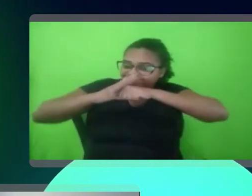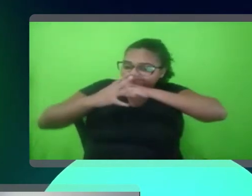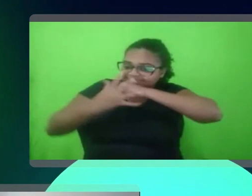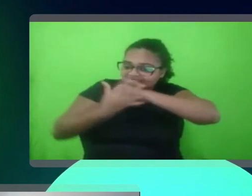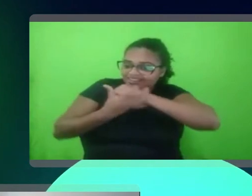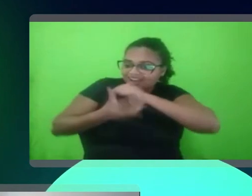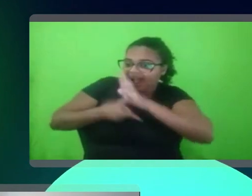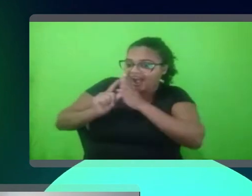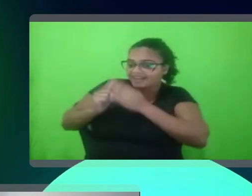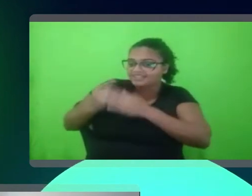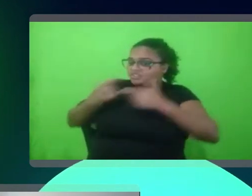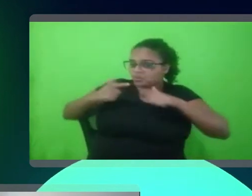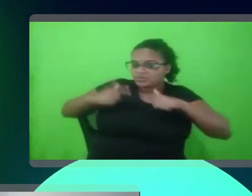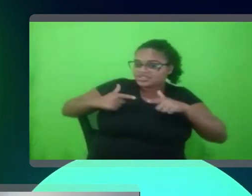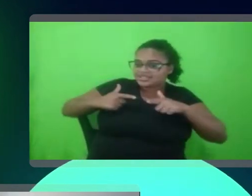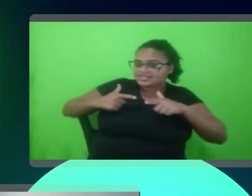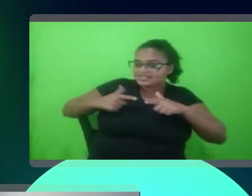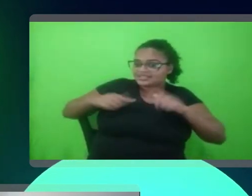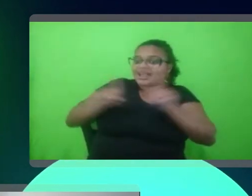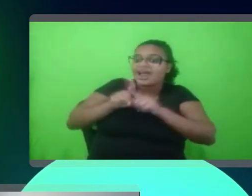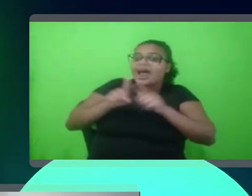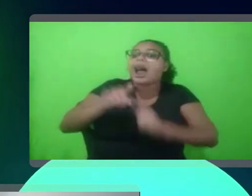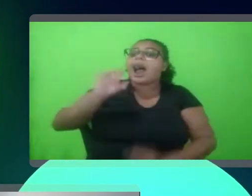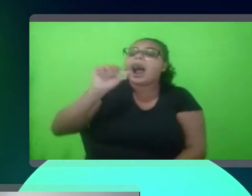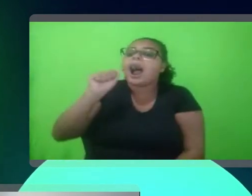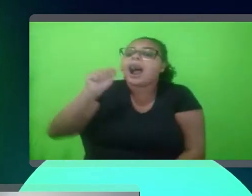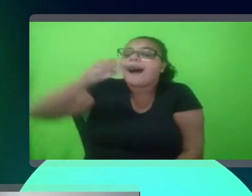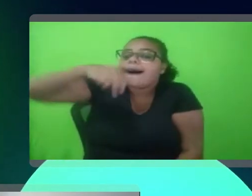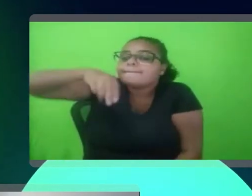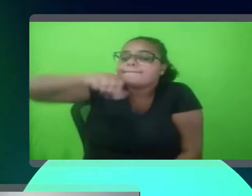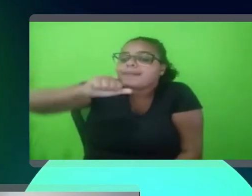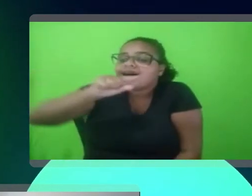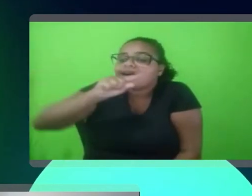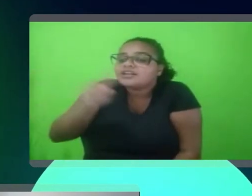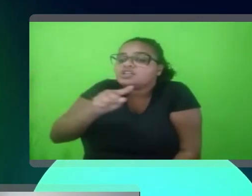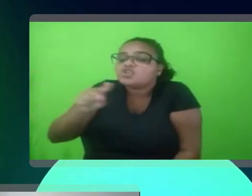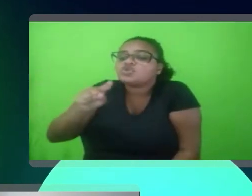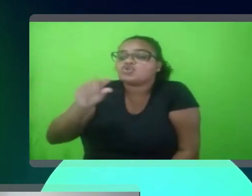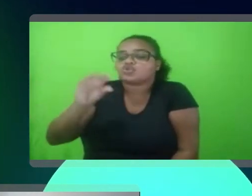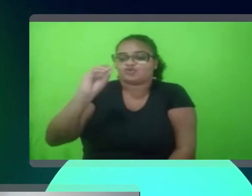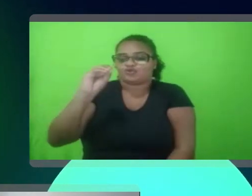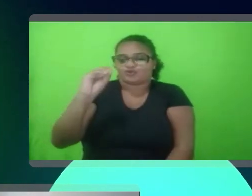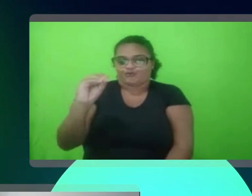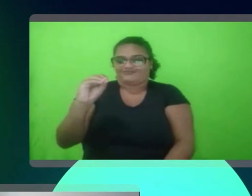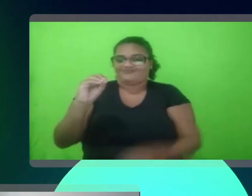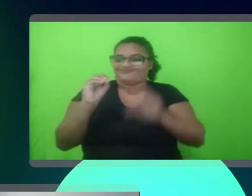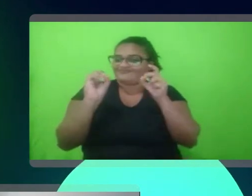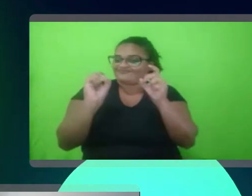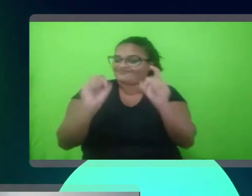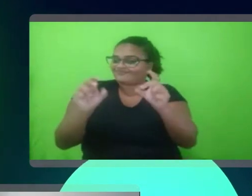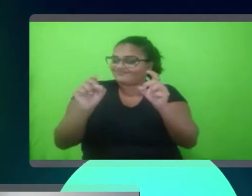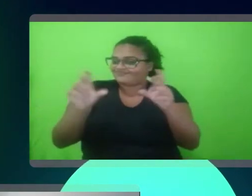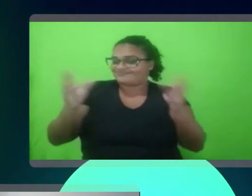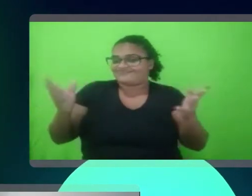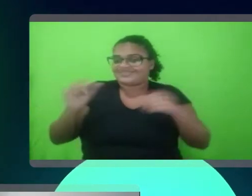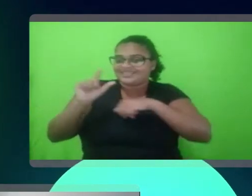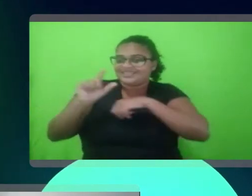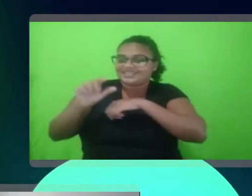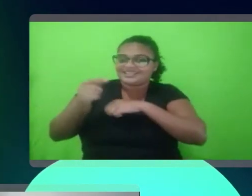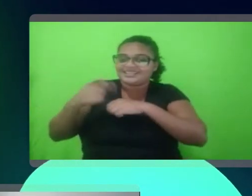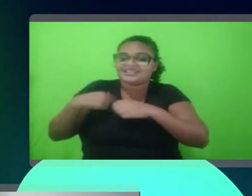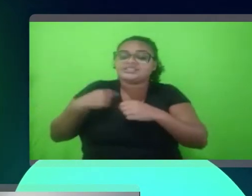é, eu acho que é a pressão Amazon no mercado, você diria. eu acho que assim,